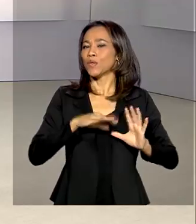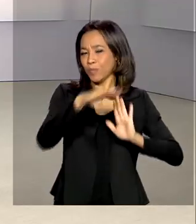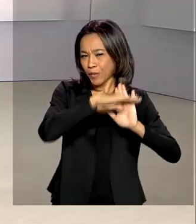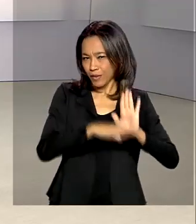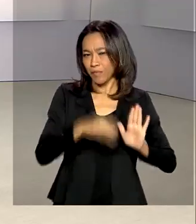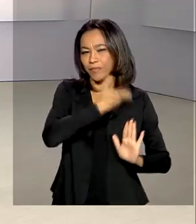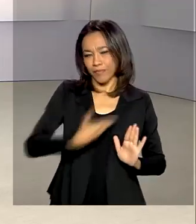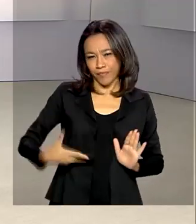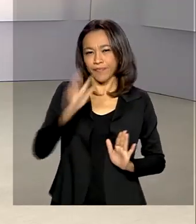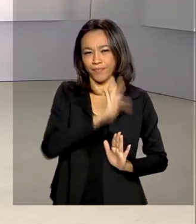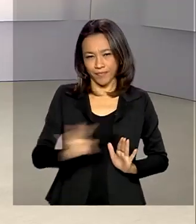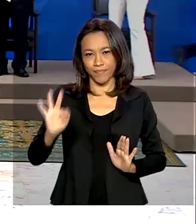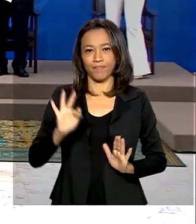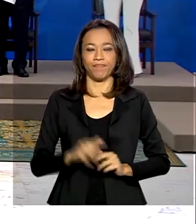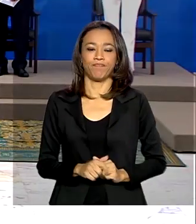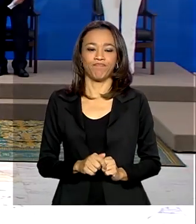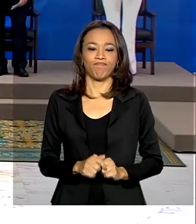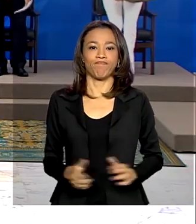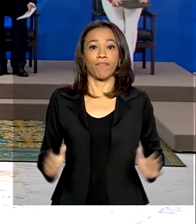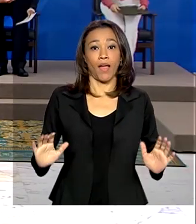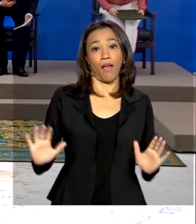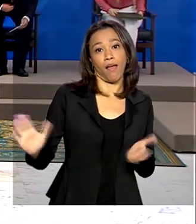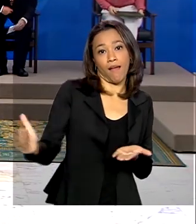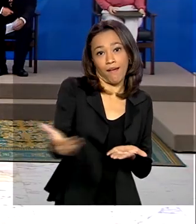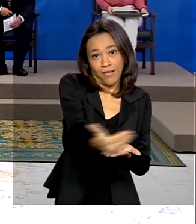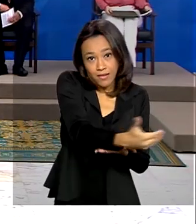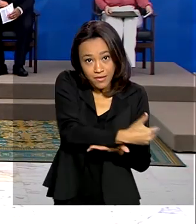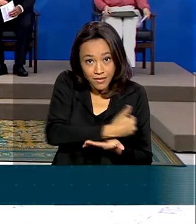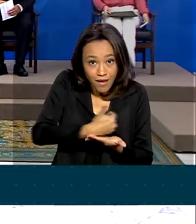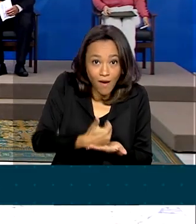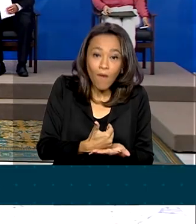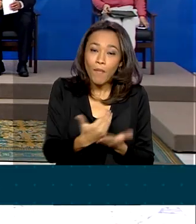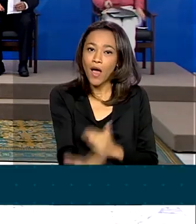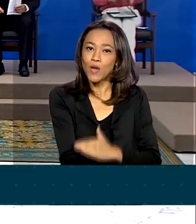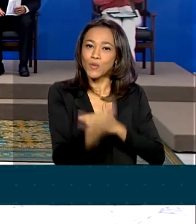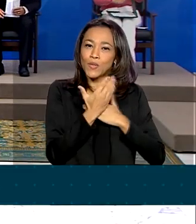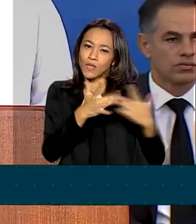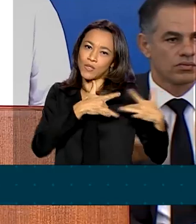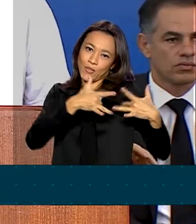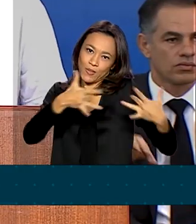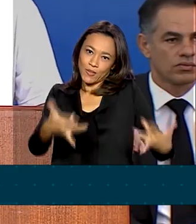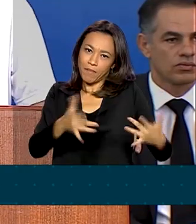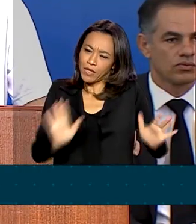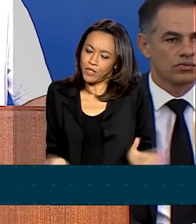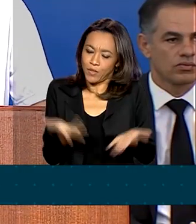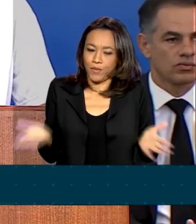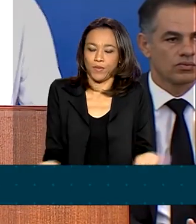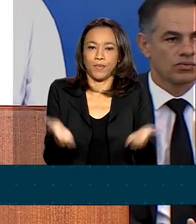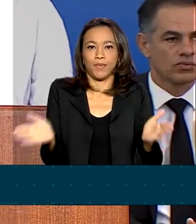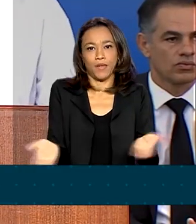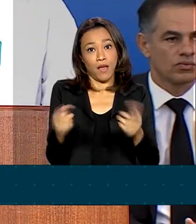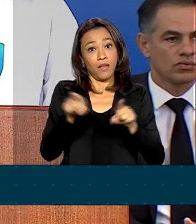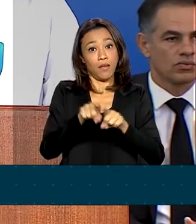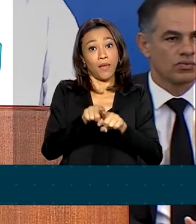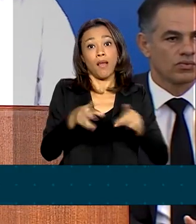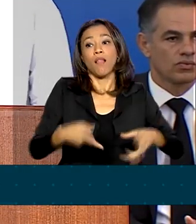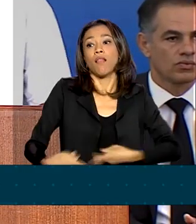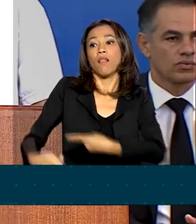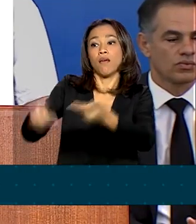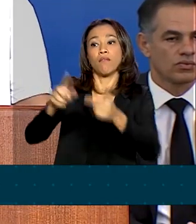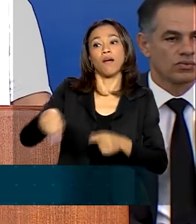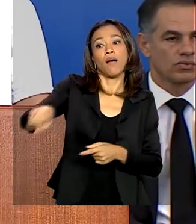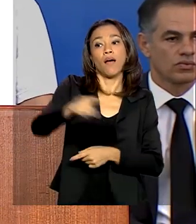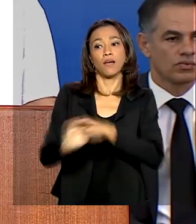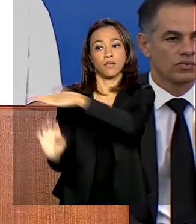federal. A arrecadação solidária é uma ação para estimular a solidariedade e levar as empresas